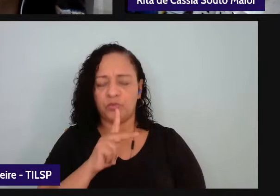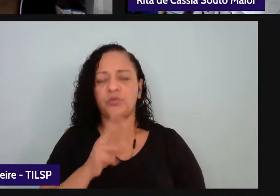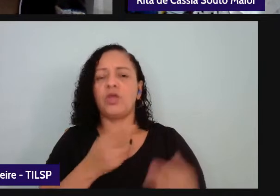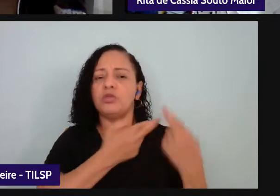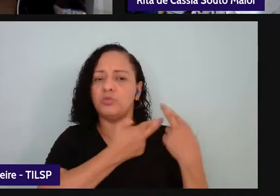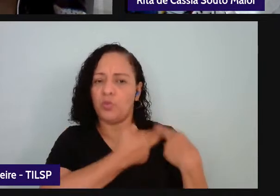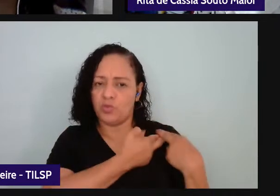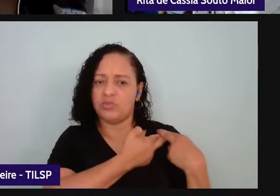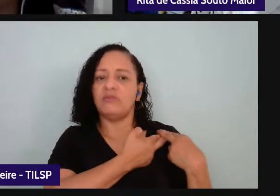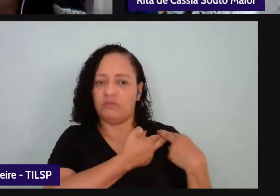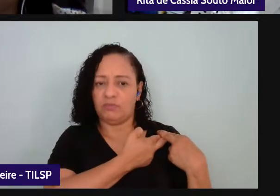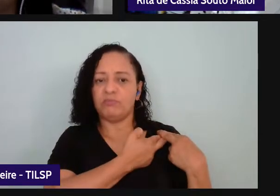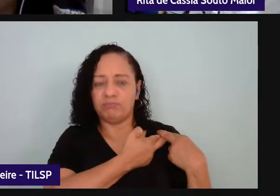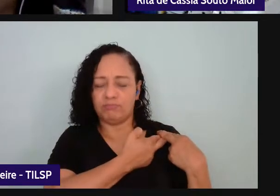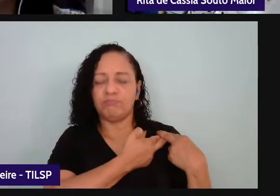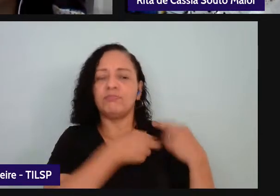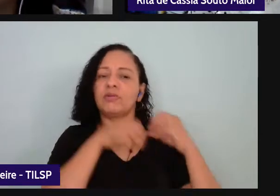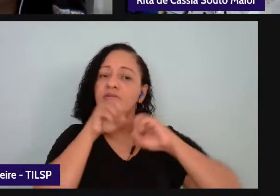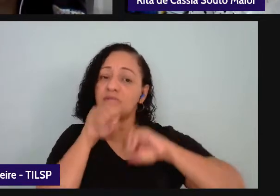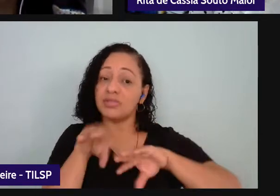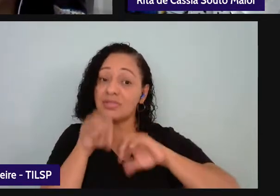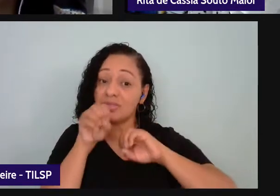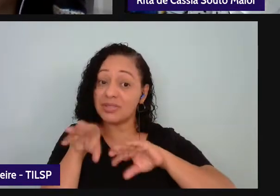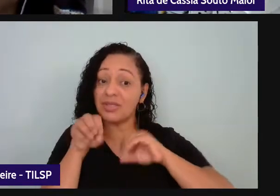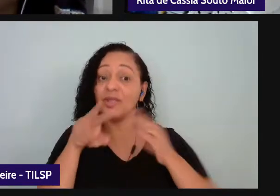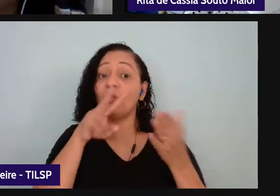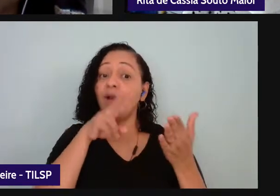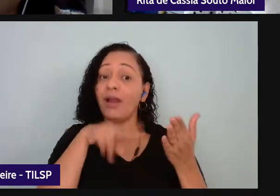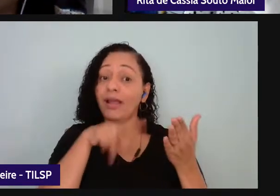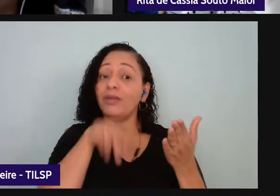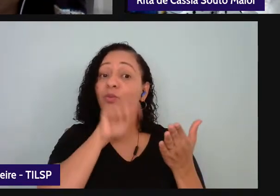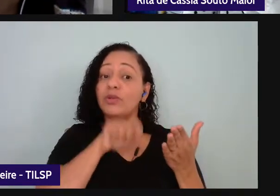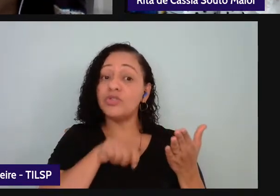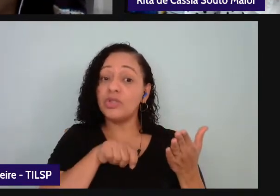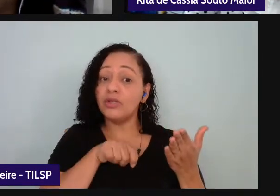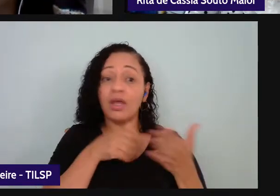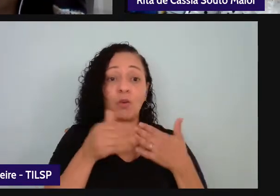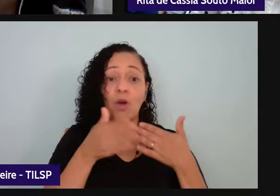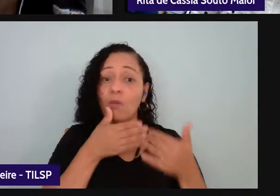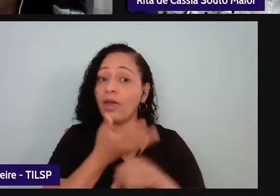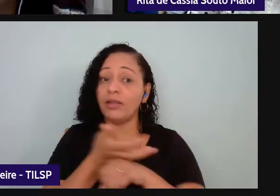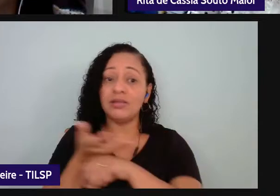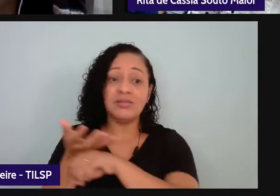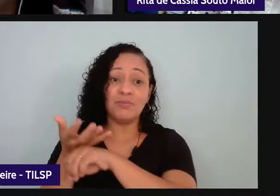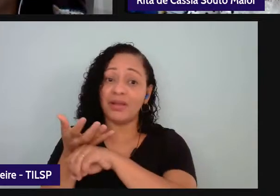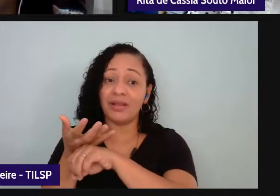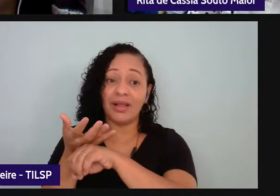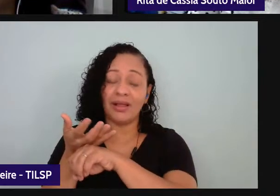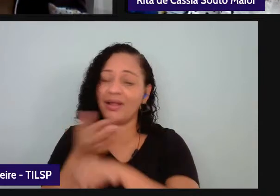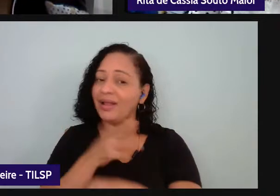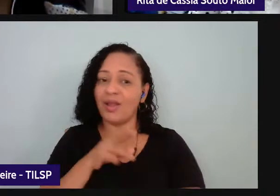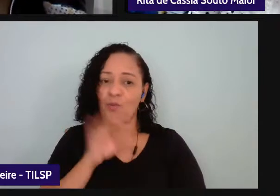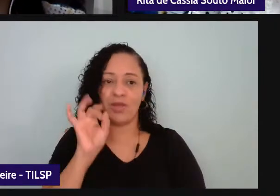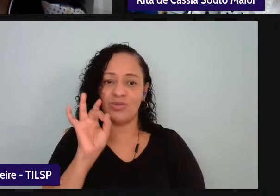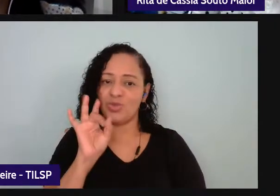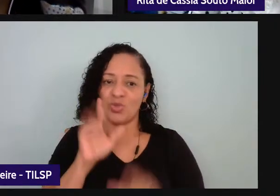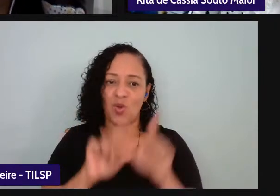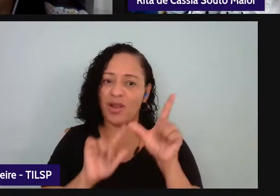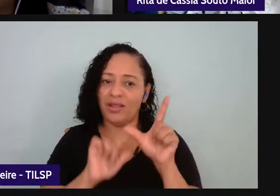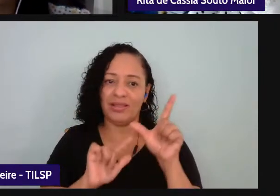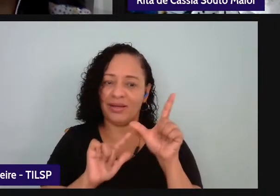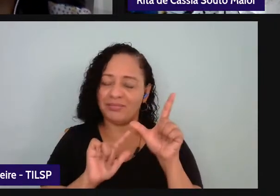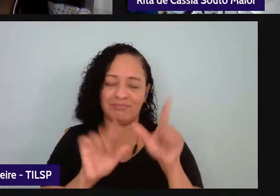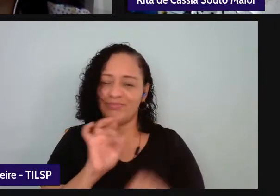ensino da leitura e da escrita dentro do nosso componente também não só o professor de língua portuguesa não está